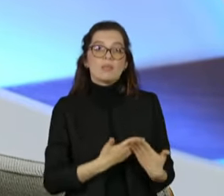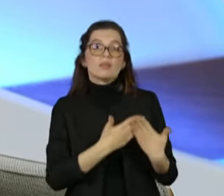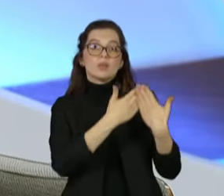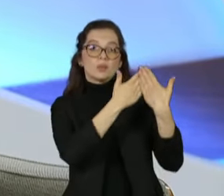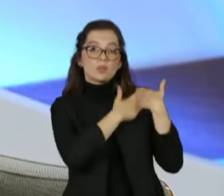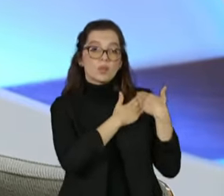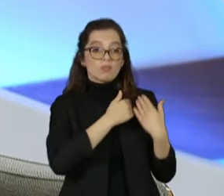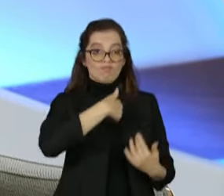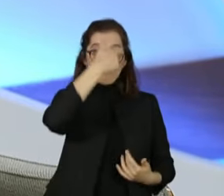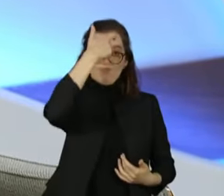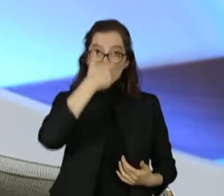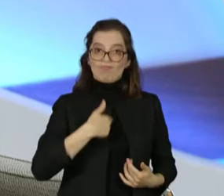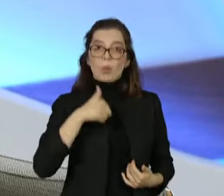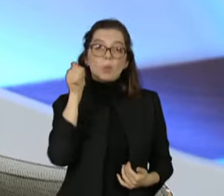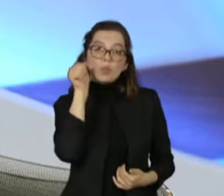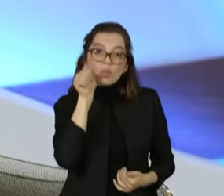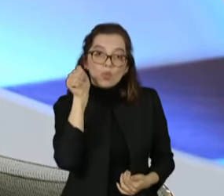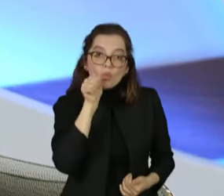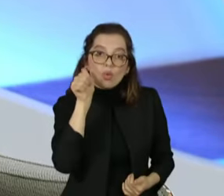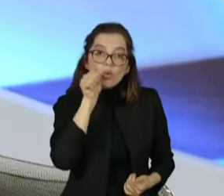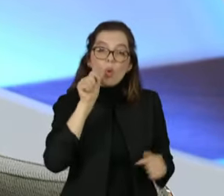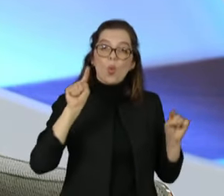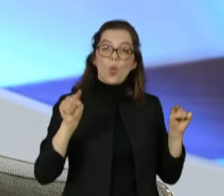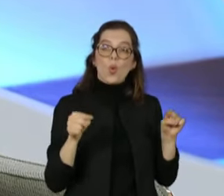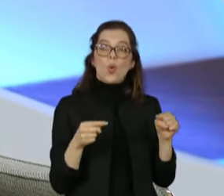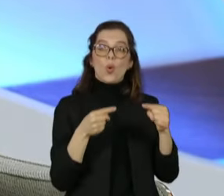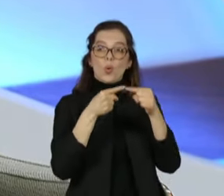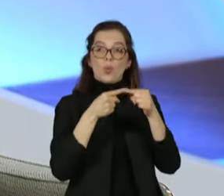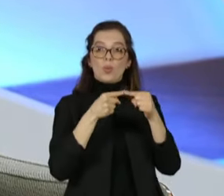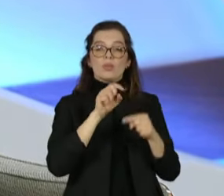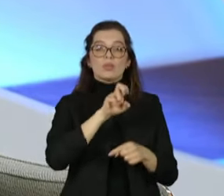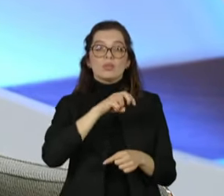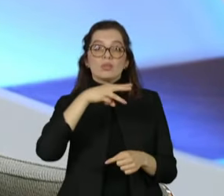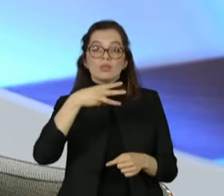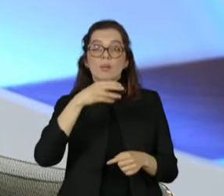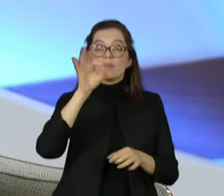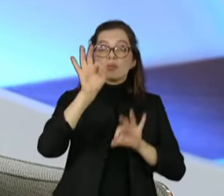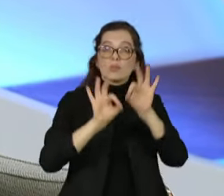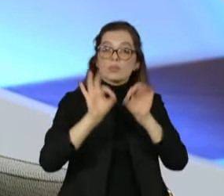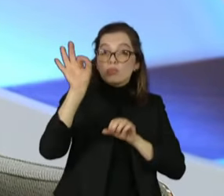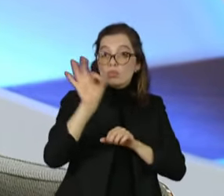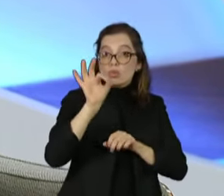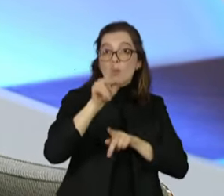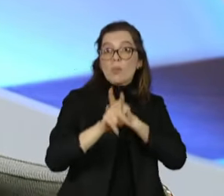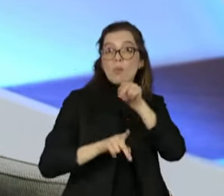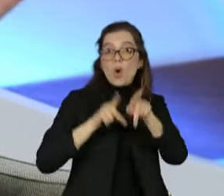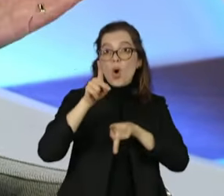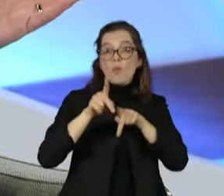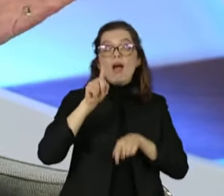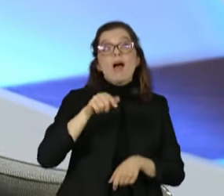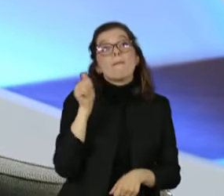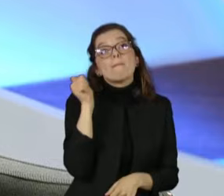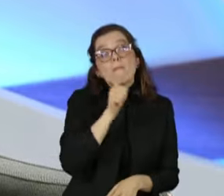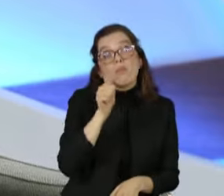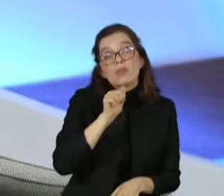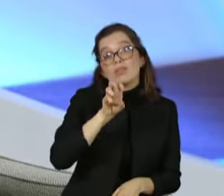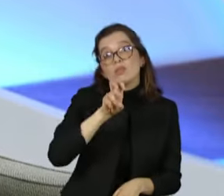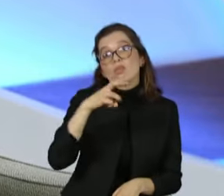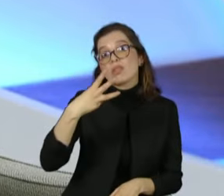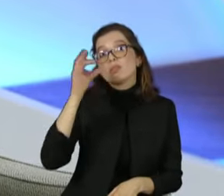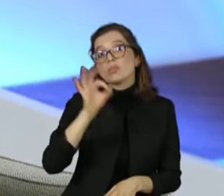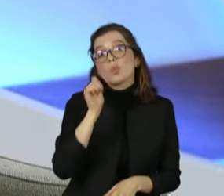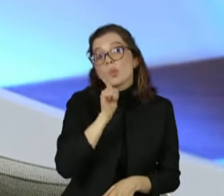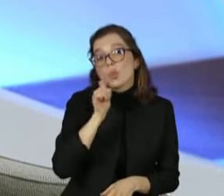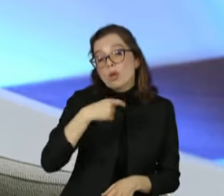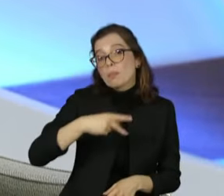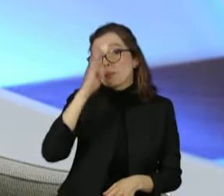53% da população brasileira que hoje não está satisfeita nem em tentar voltar ao passado, muito menos